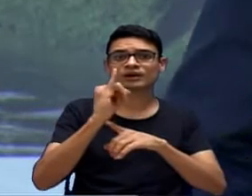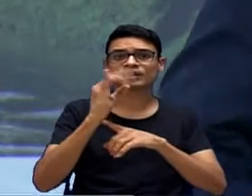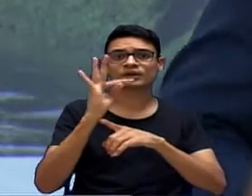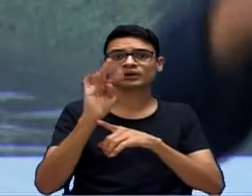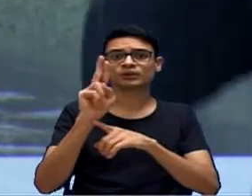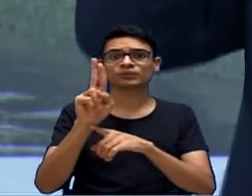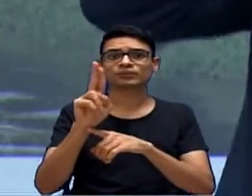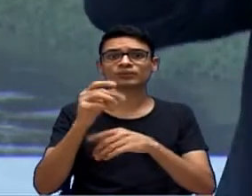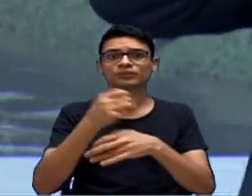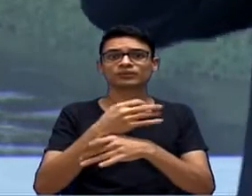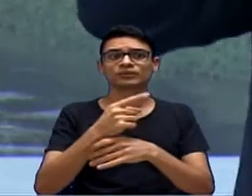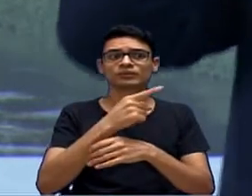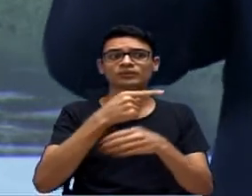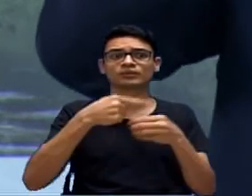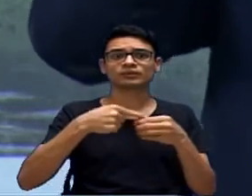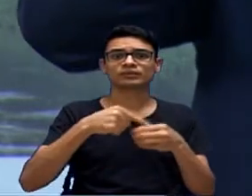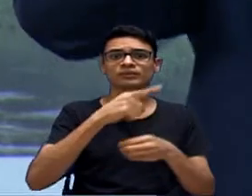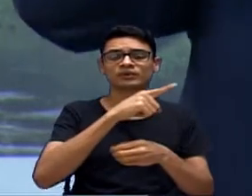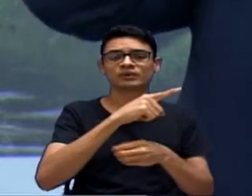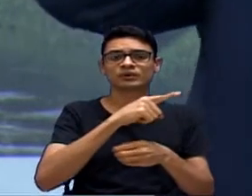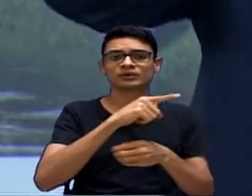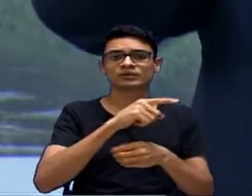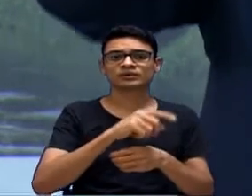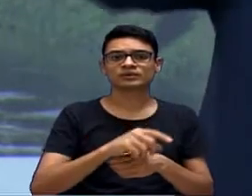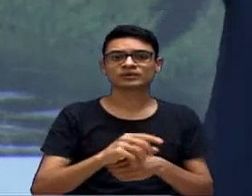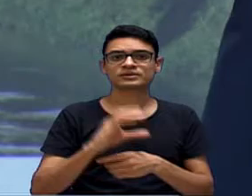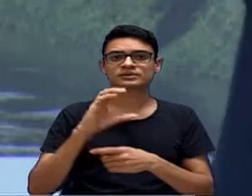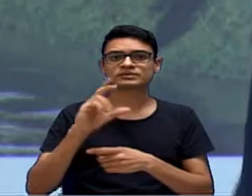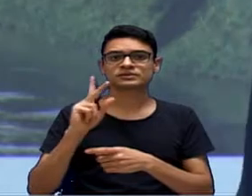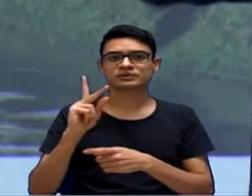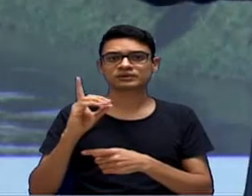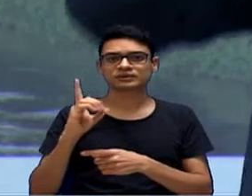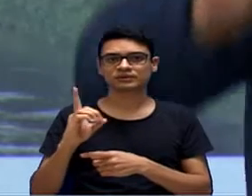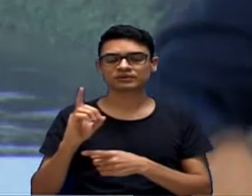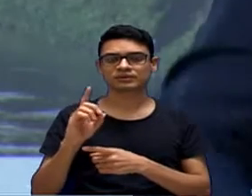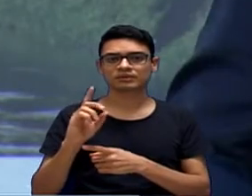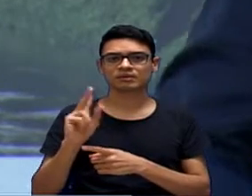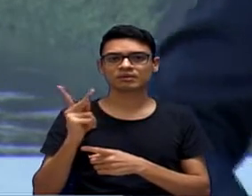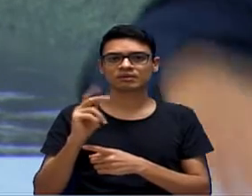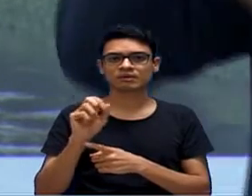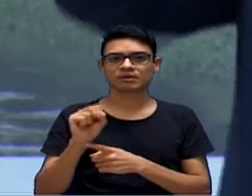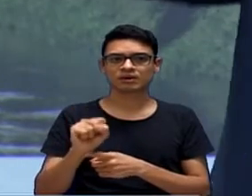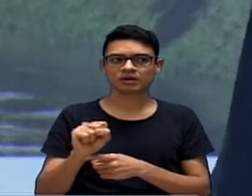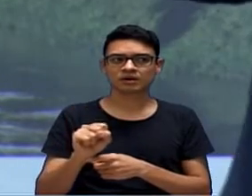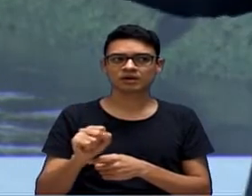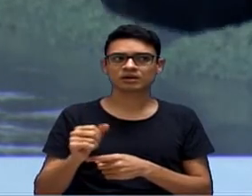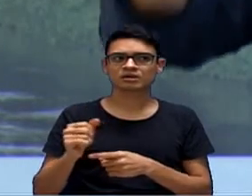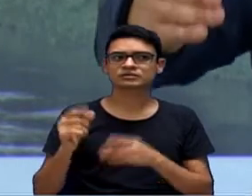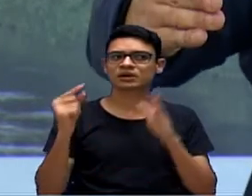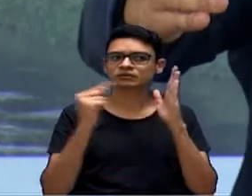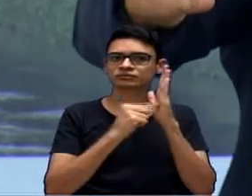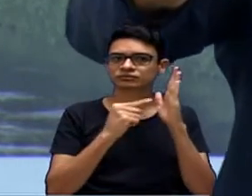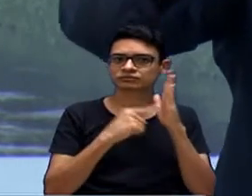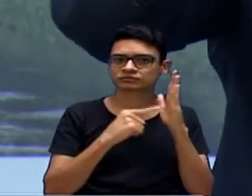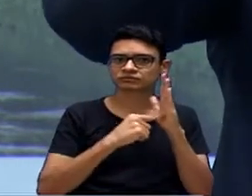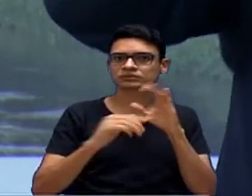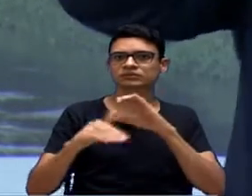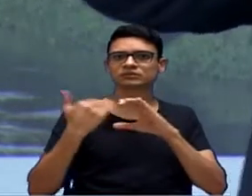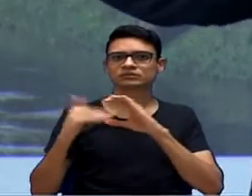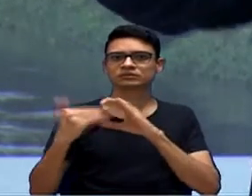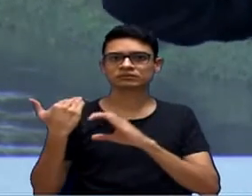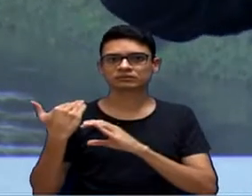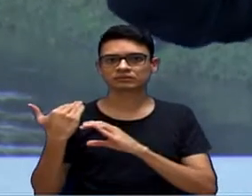CHS, eu recebi denúncias, eu quero também, eu vou lá pessoalmente, o ambulatório está fechado, então